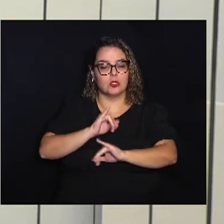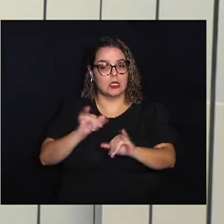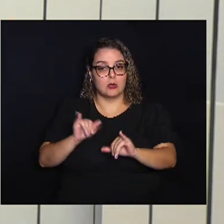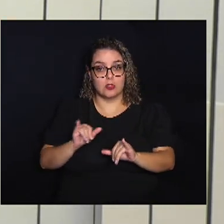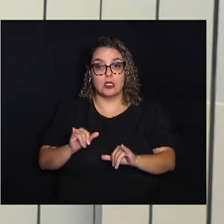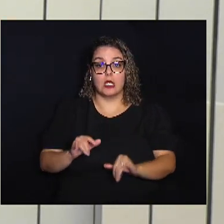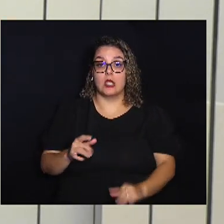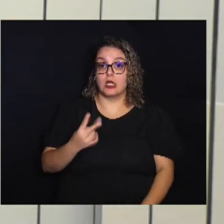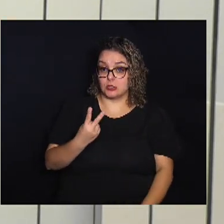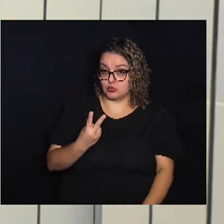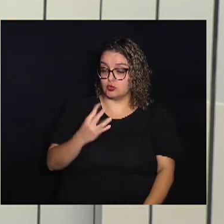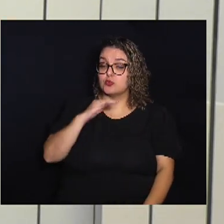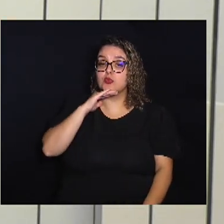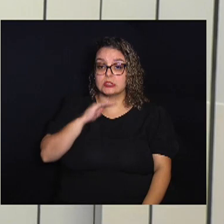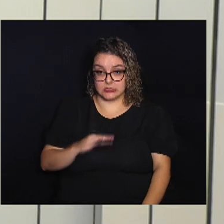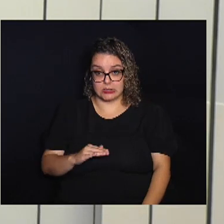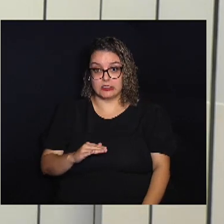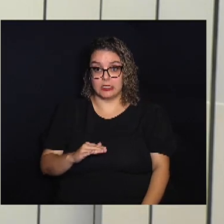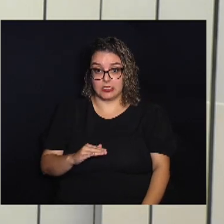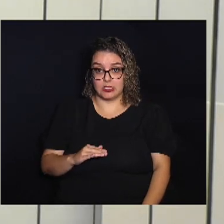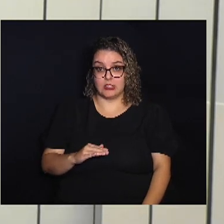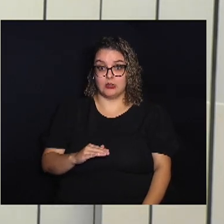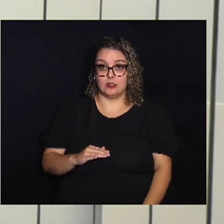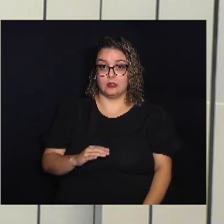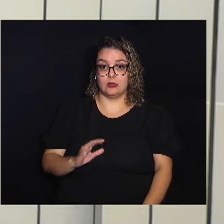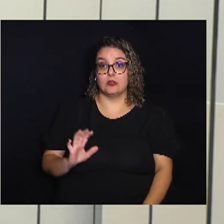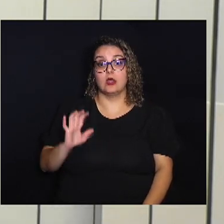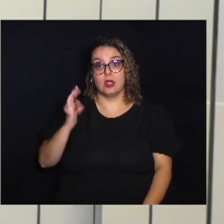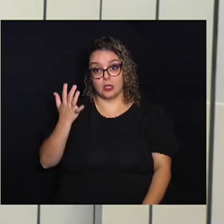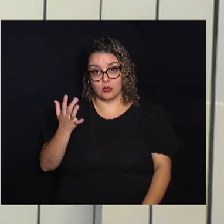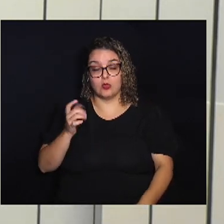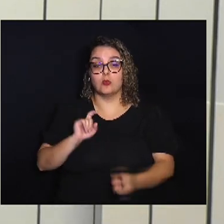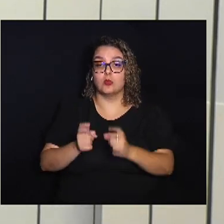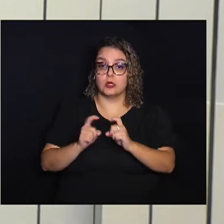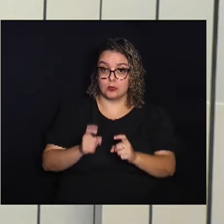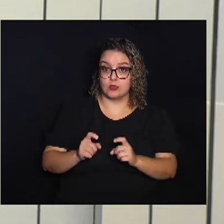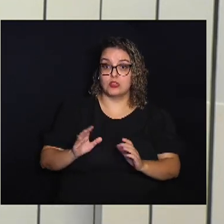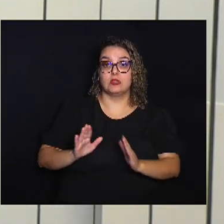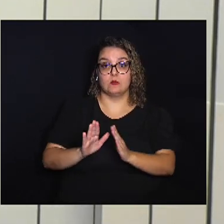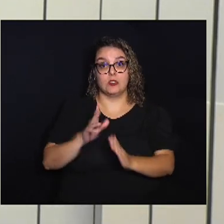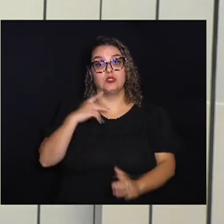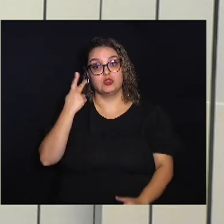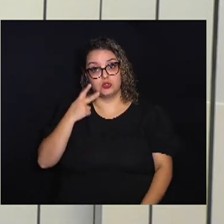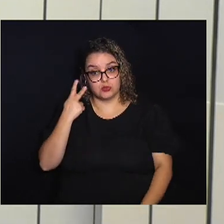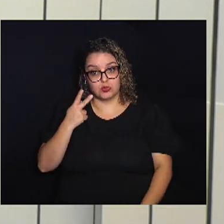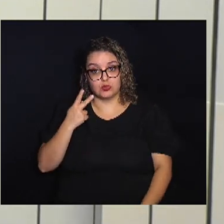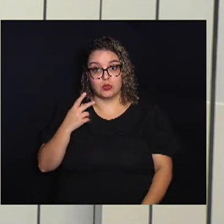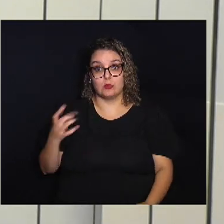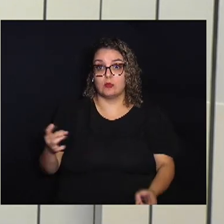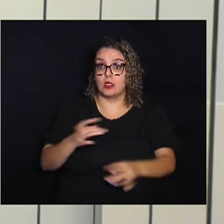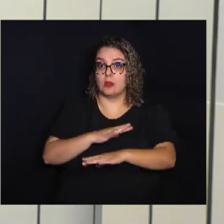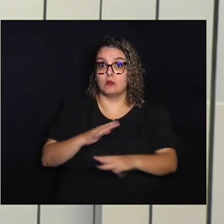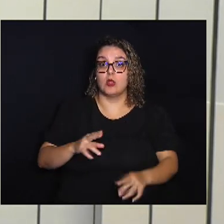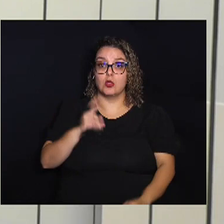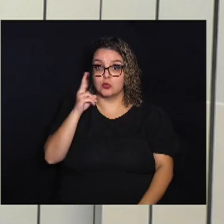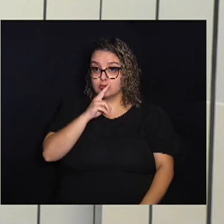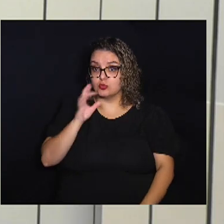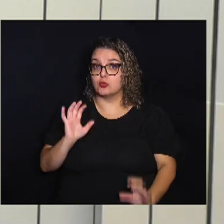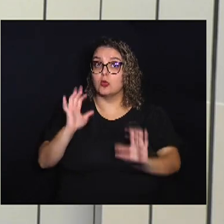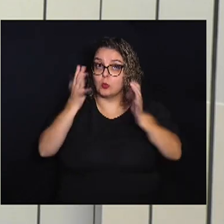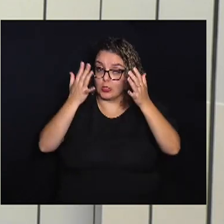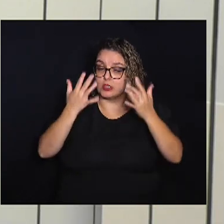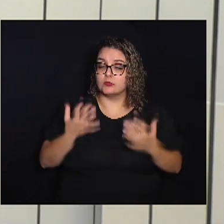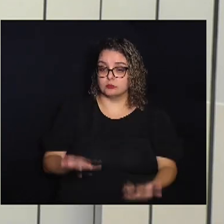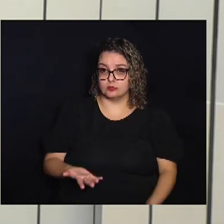Notícia Às duas horas da tarde Acontece a reunião Da frente parlamentar De combate Às emergências climáticas